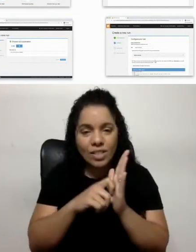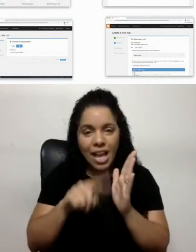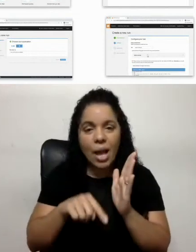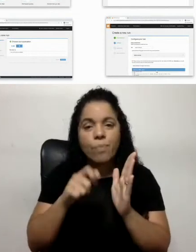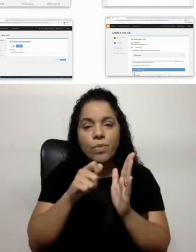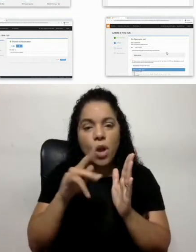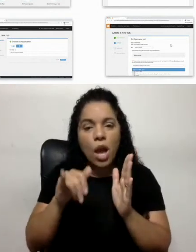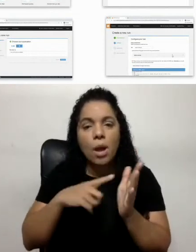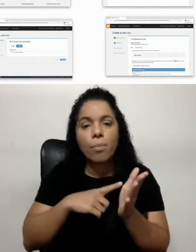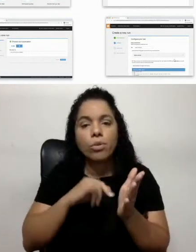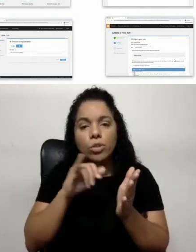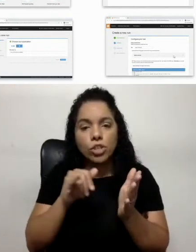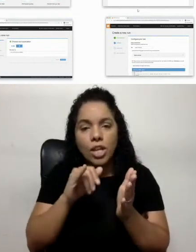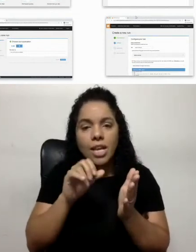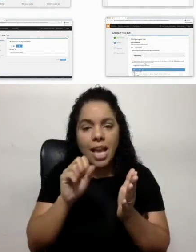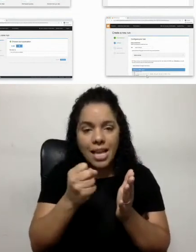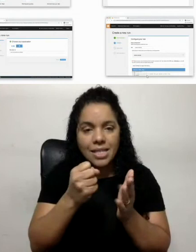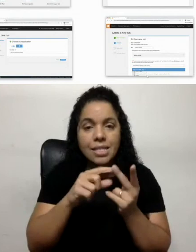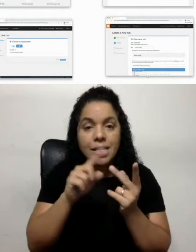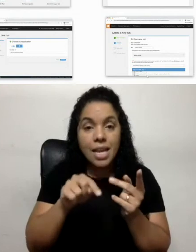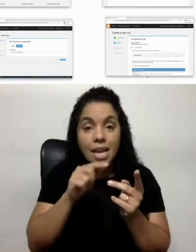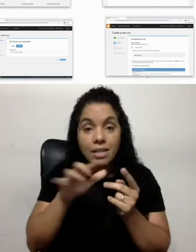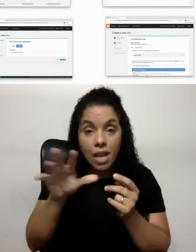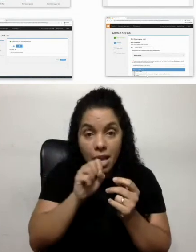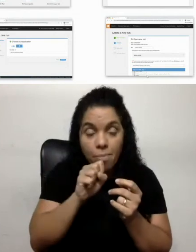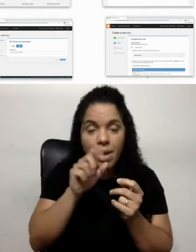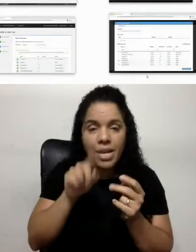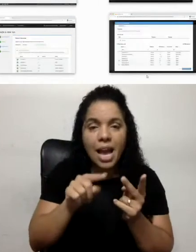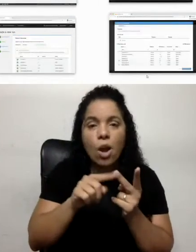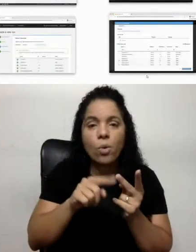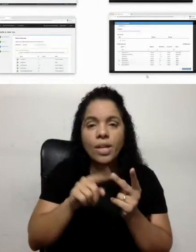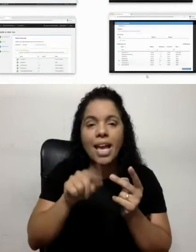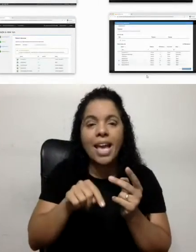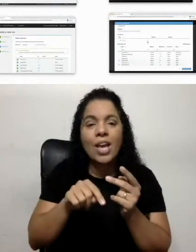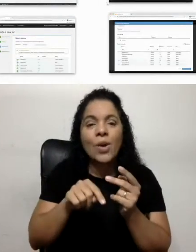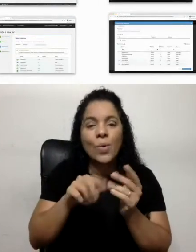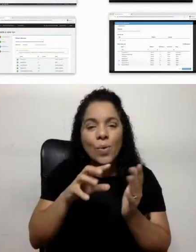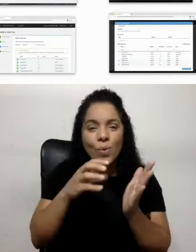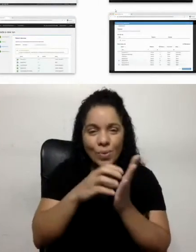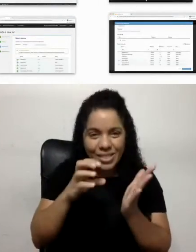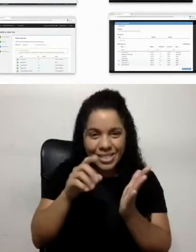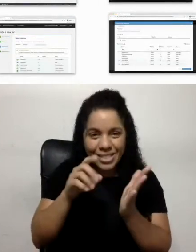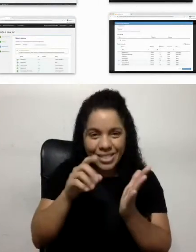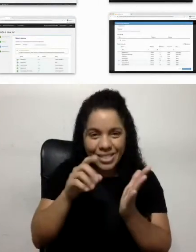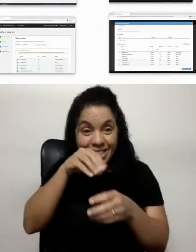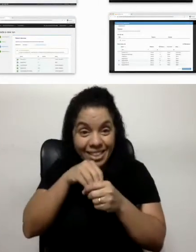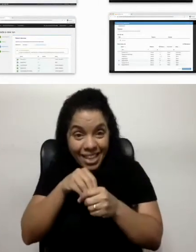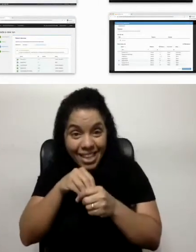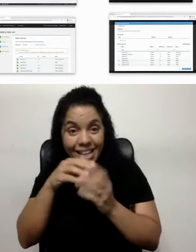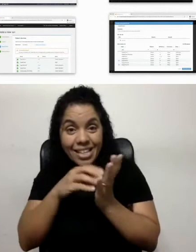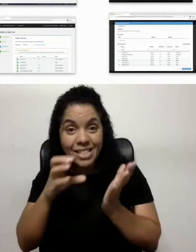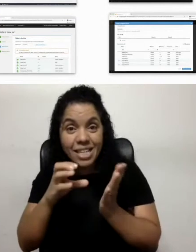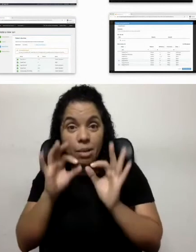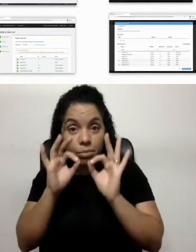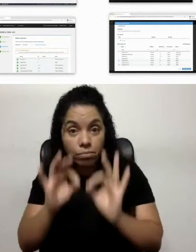Appian Node.js, ele vai pegar o script, criar o script lá, dentro desse script, depois que eu der tudo